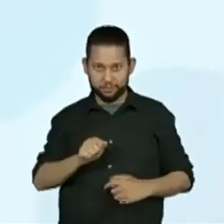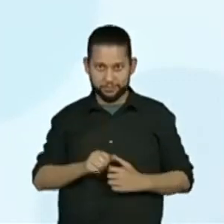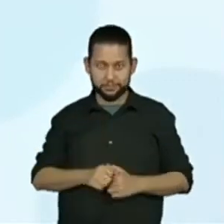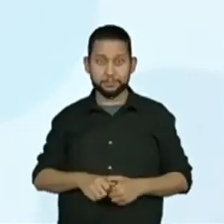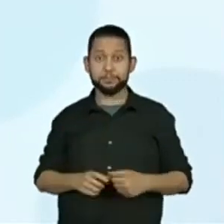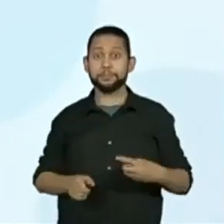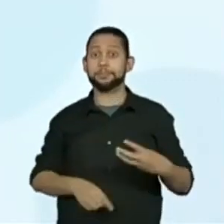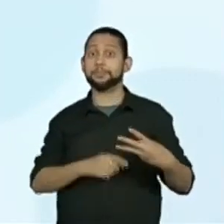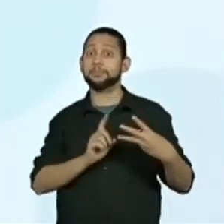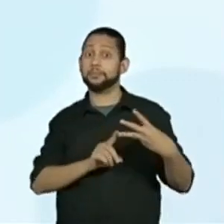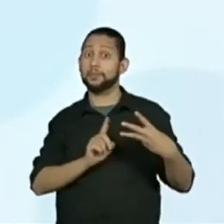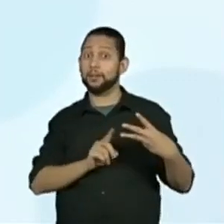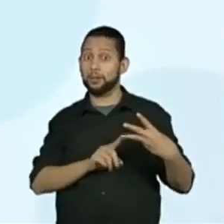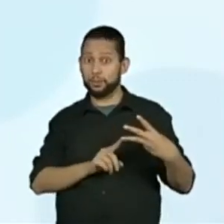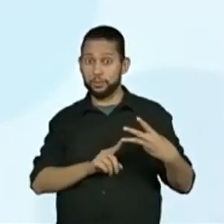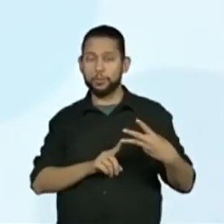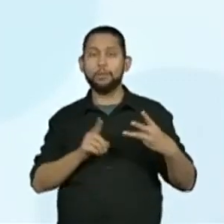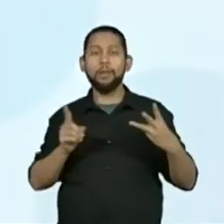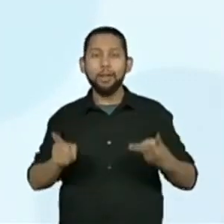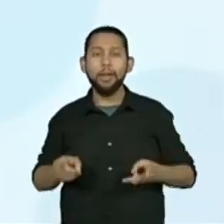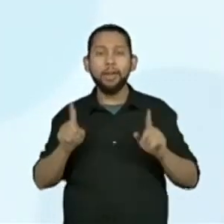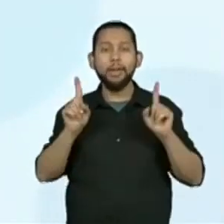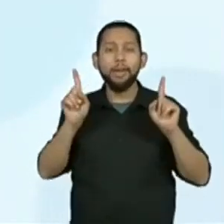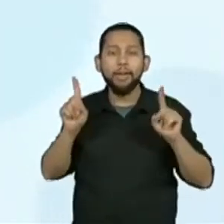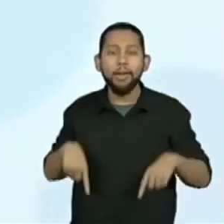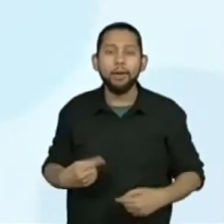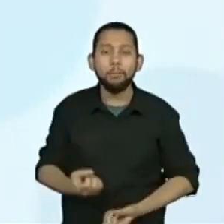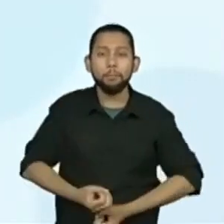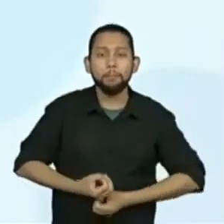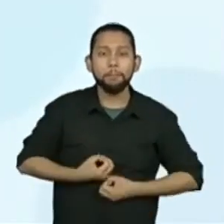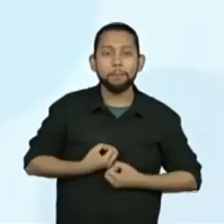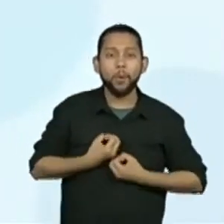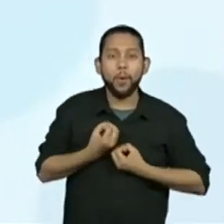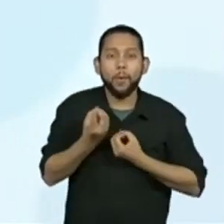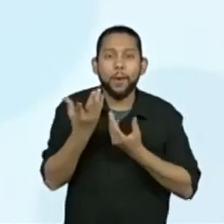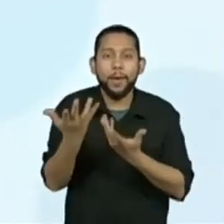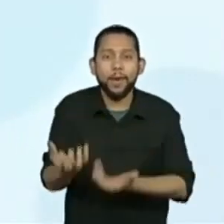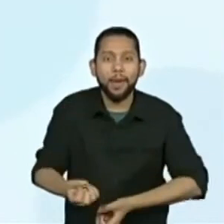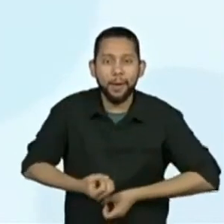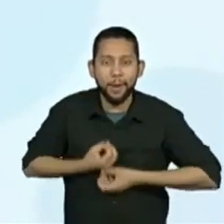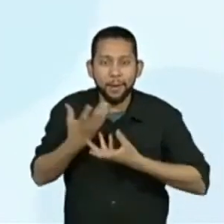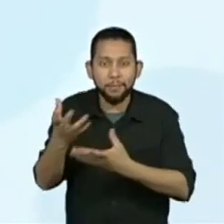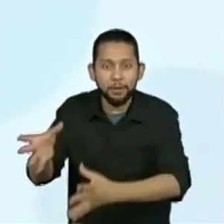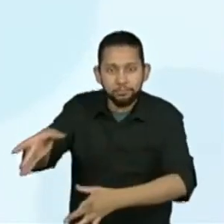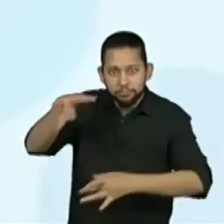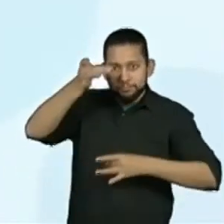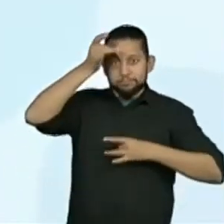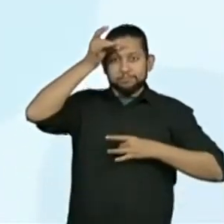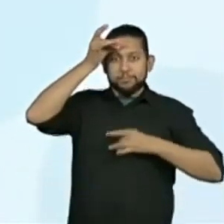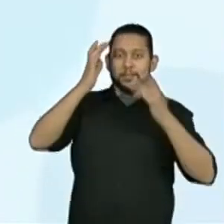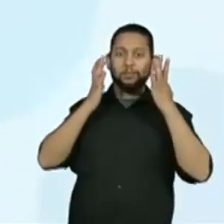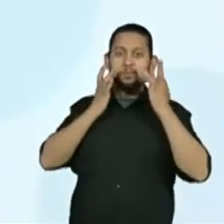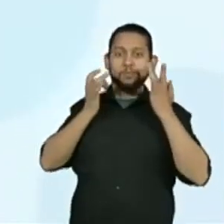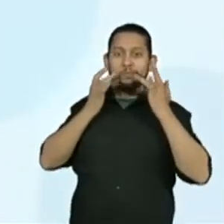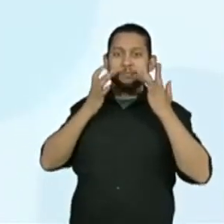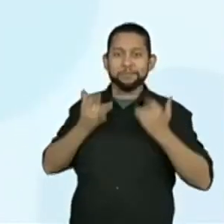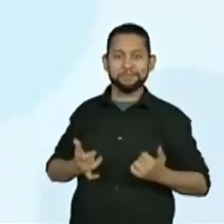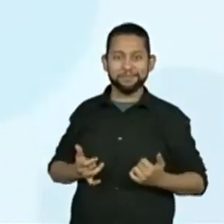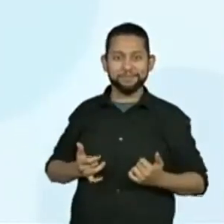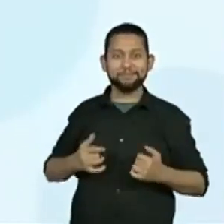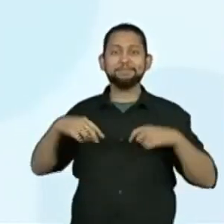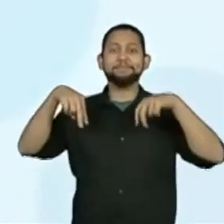dramatização de um poema. Quando se faz a teatralização de um poema, será